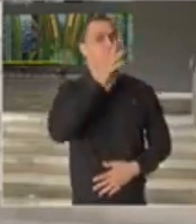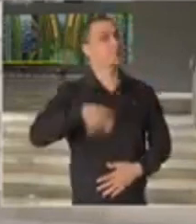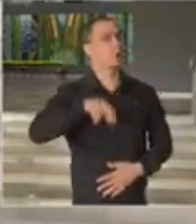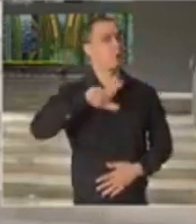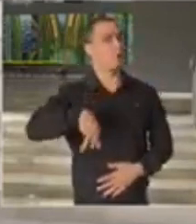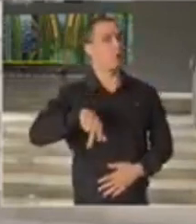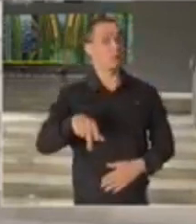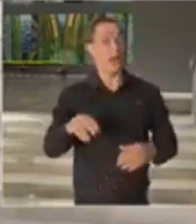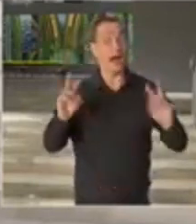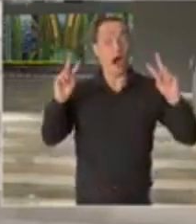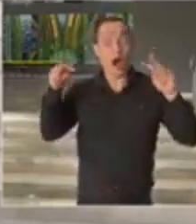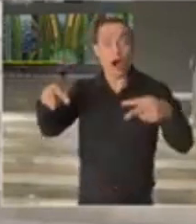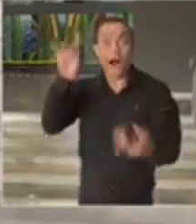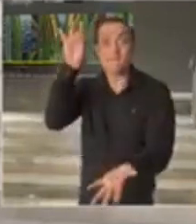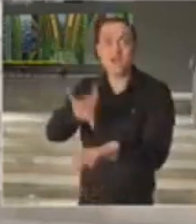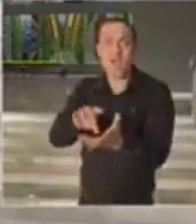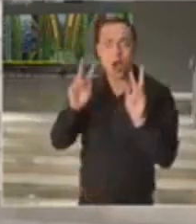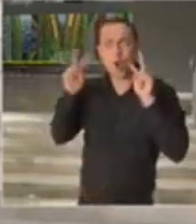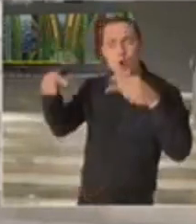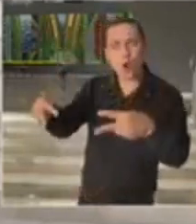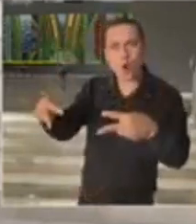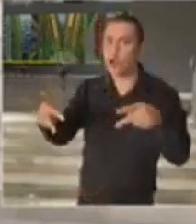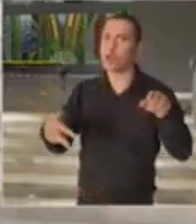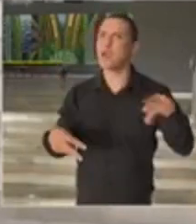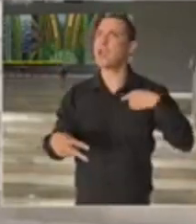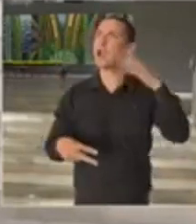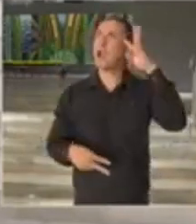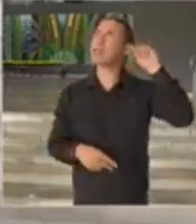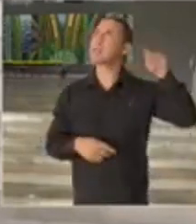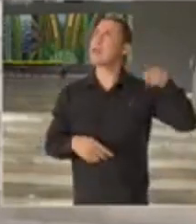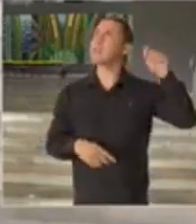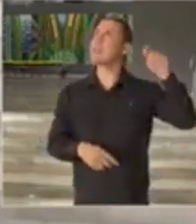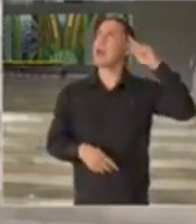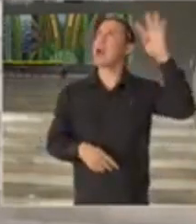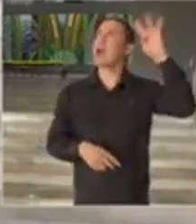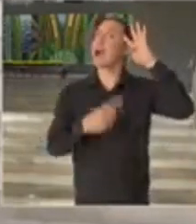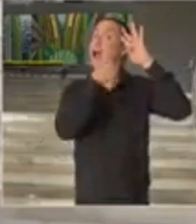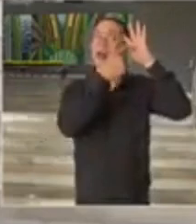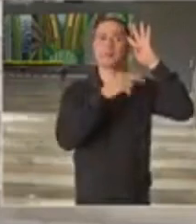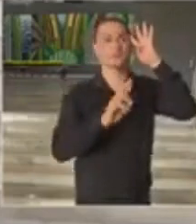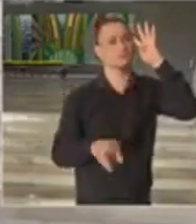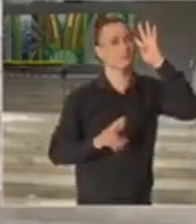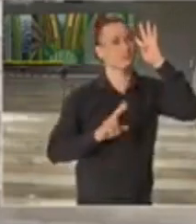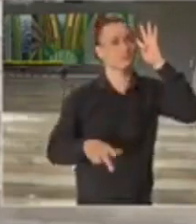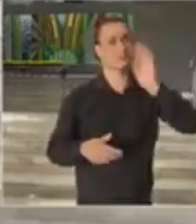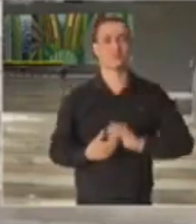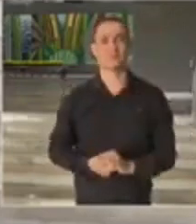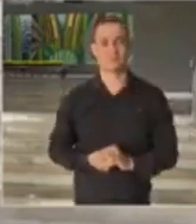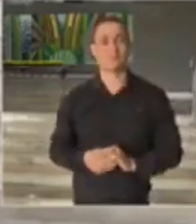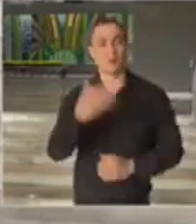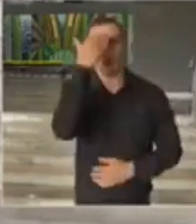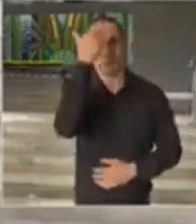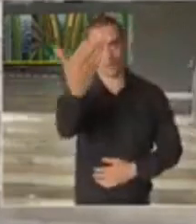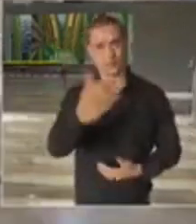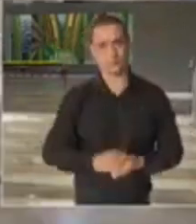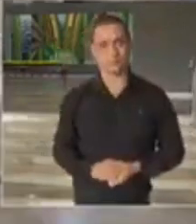precisamos olhar a realidade e não o que nós imaginamos que possa ser a realidade. Obrigado, governador. aí E aí Obrigado.